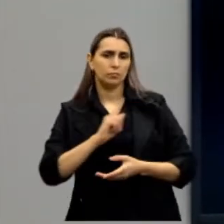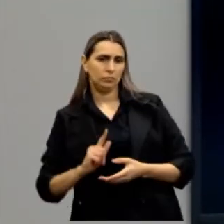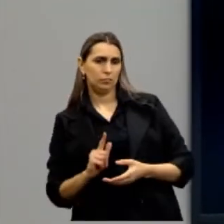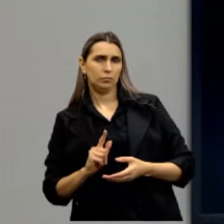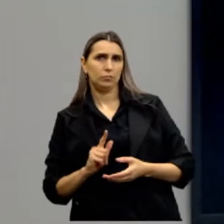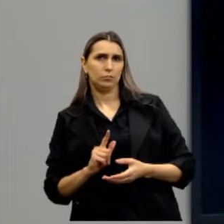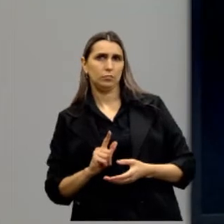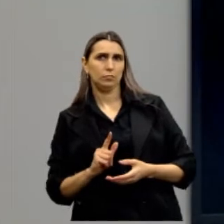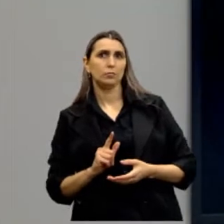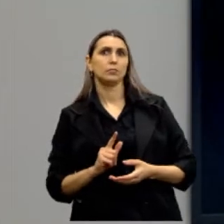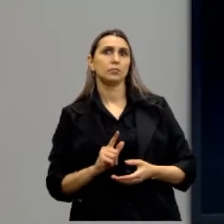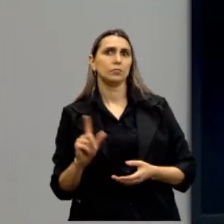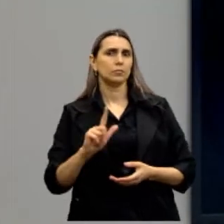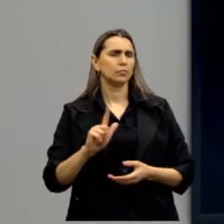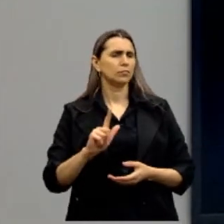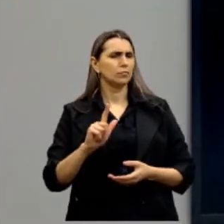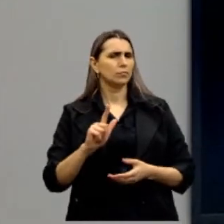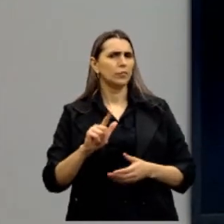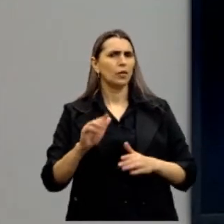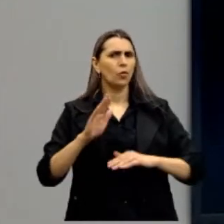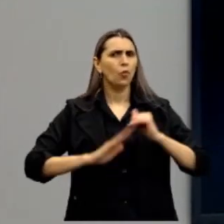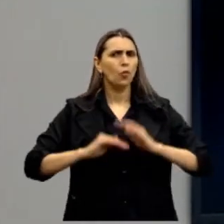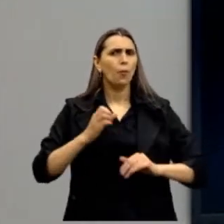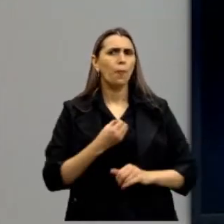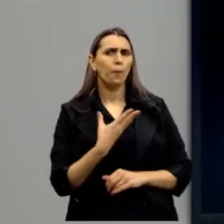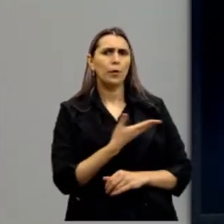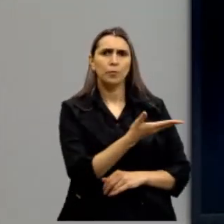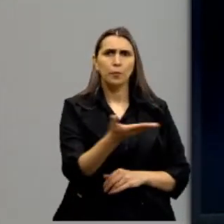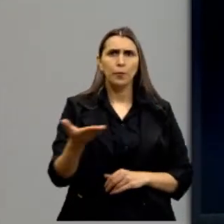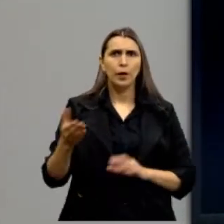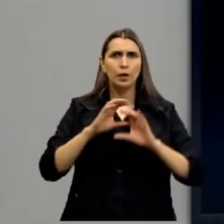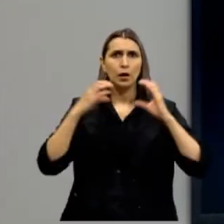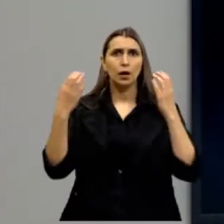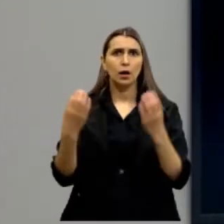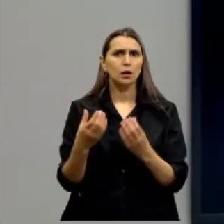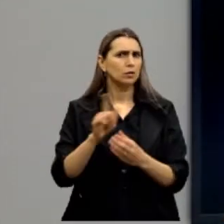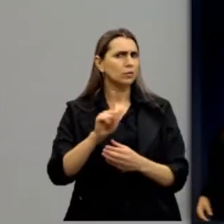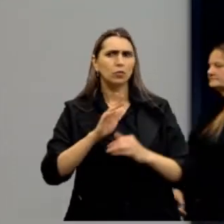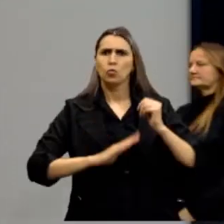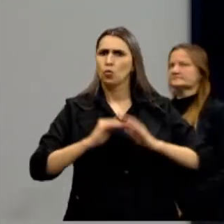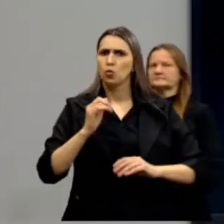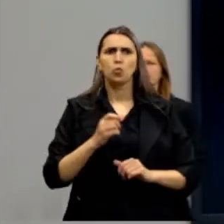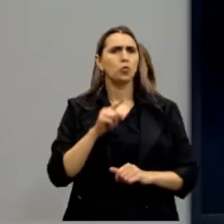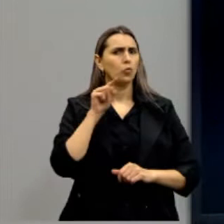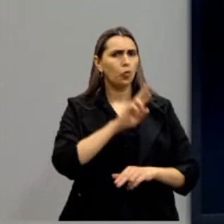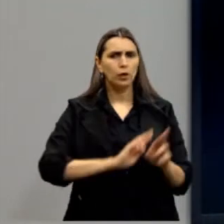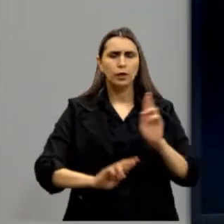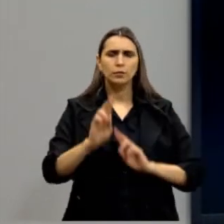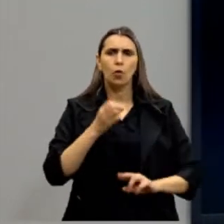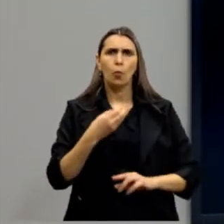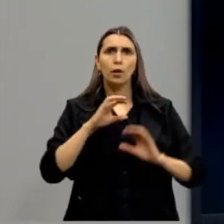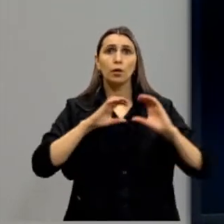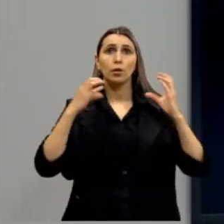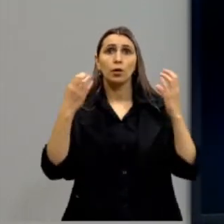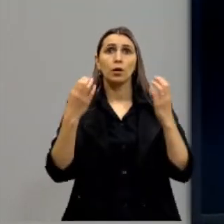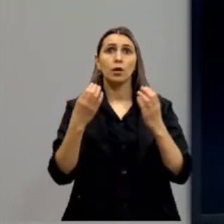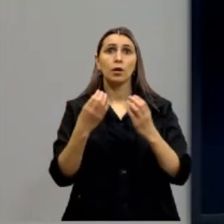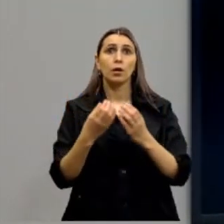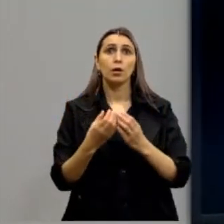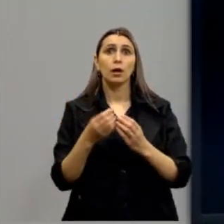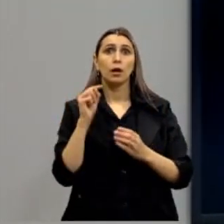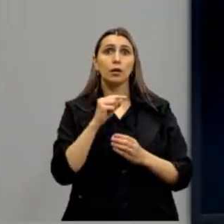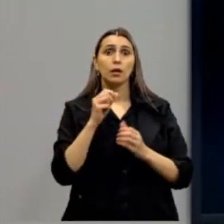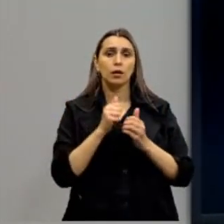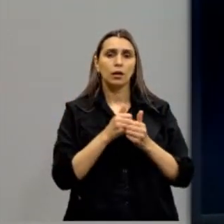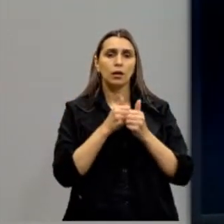não agissem pelo bem da comunidade, ou não agiu segundo o bem da comunidade. Qual o bem da comunidade? Aquele que